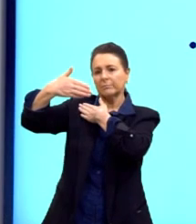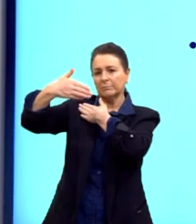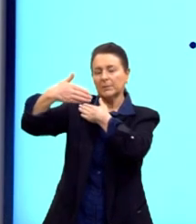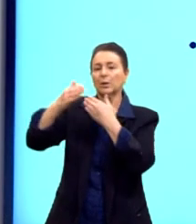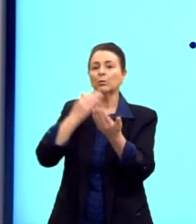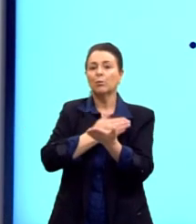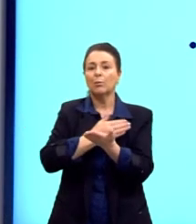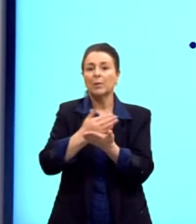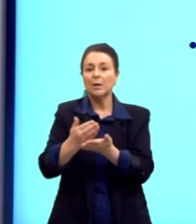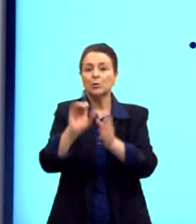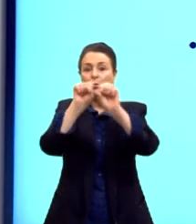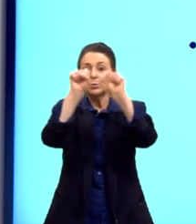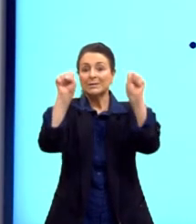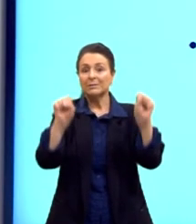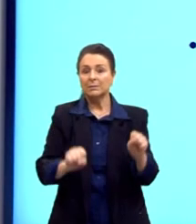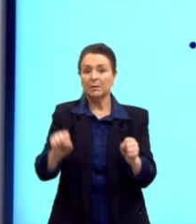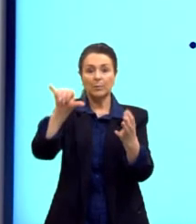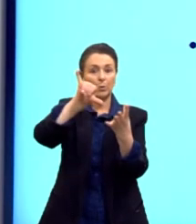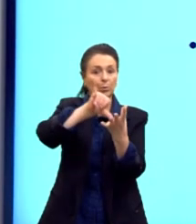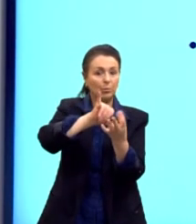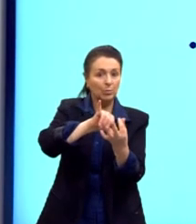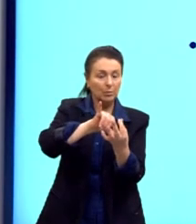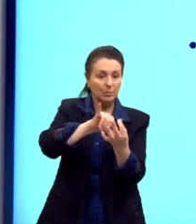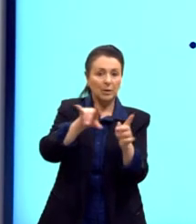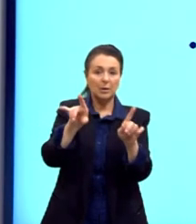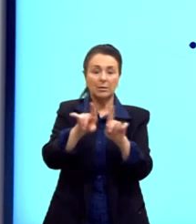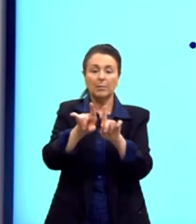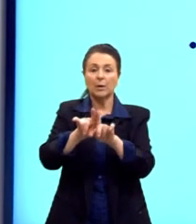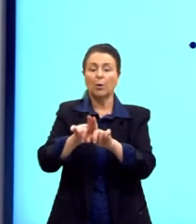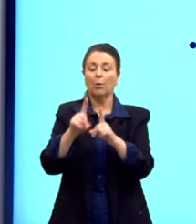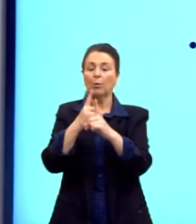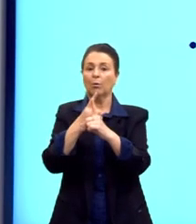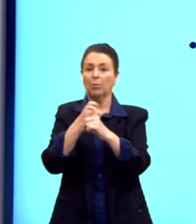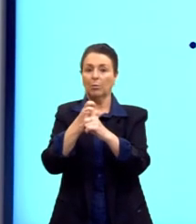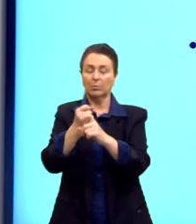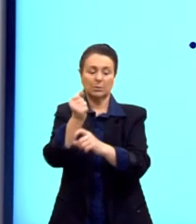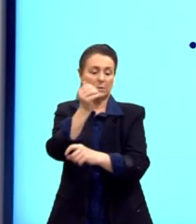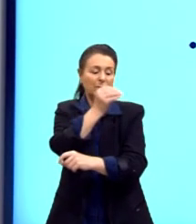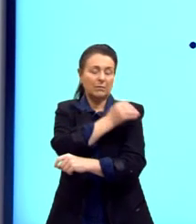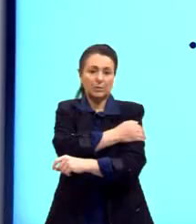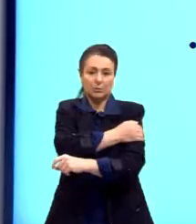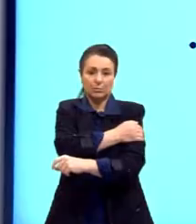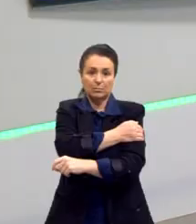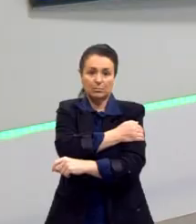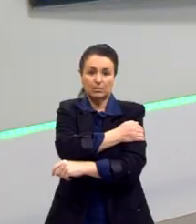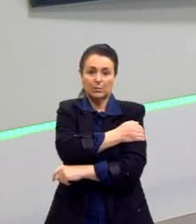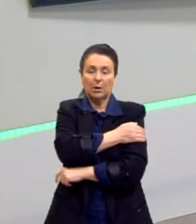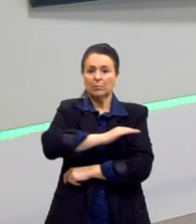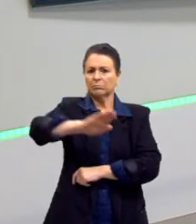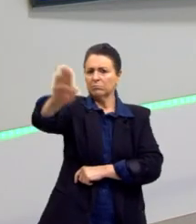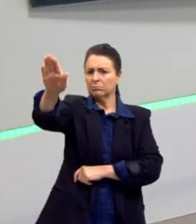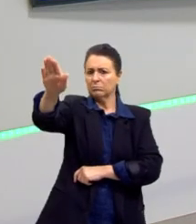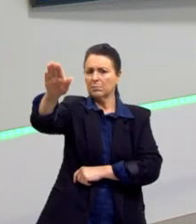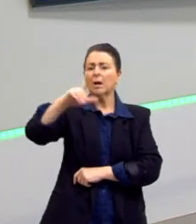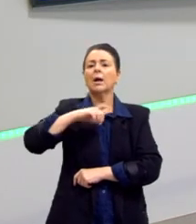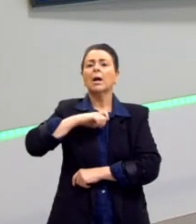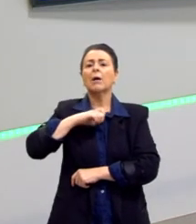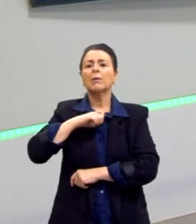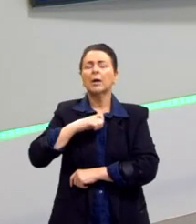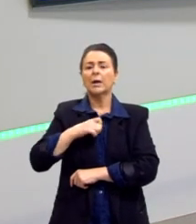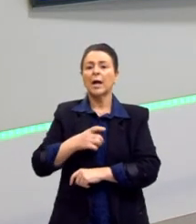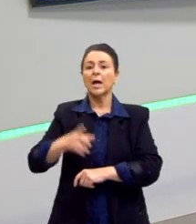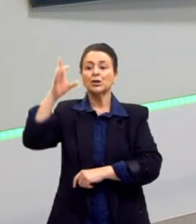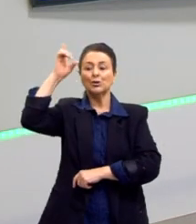capitalismo. E da gente marcar também que o nazifascismo é um regime de extrema direita, né,